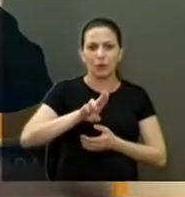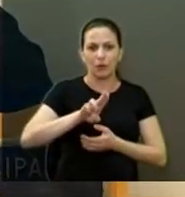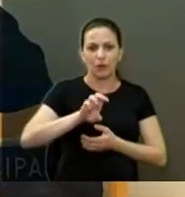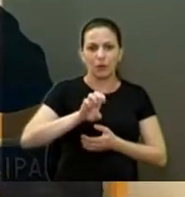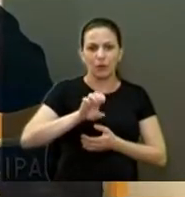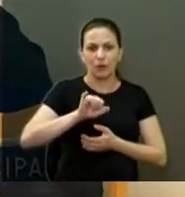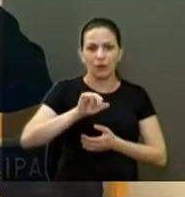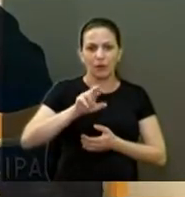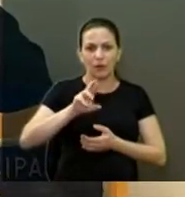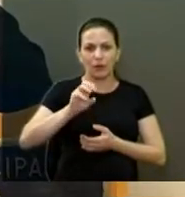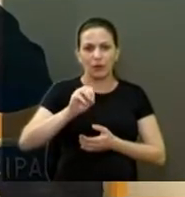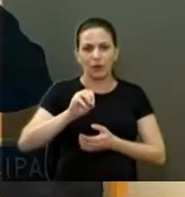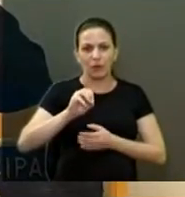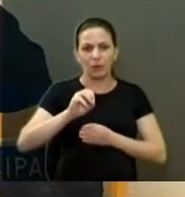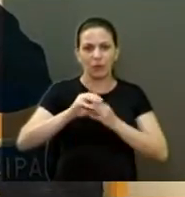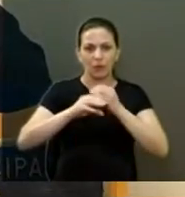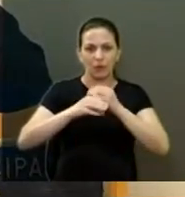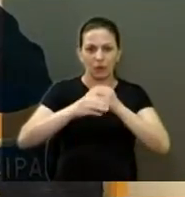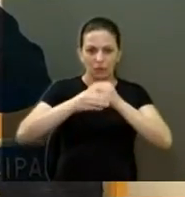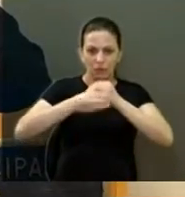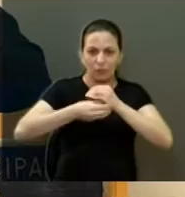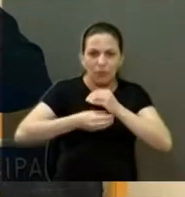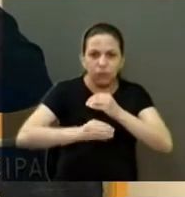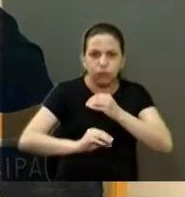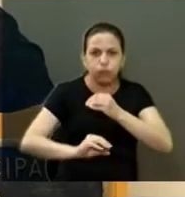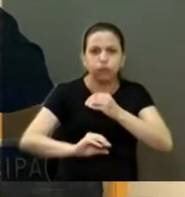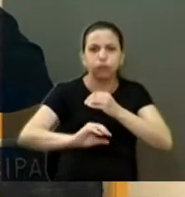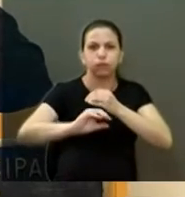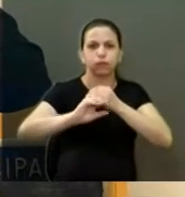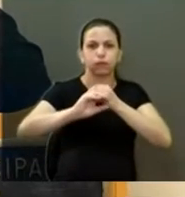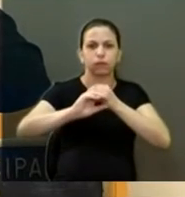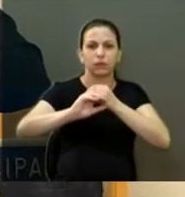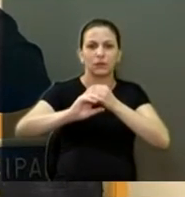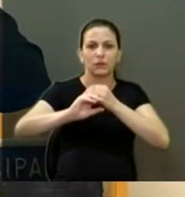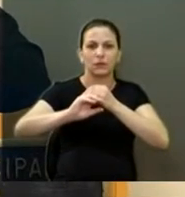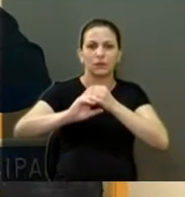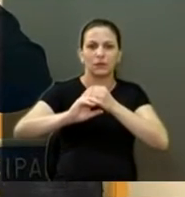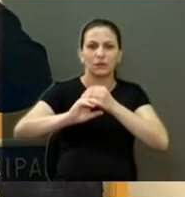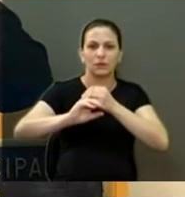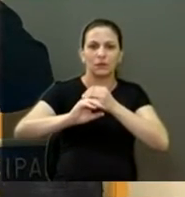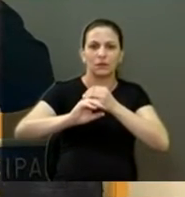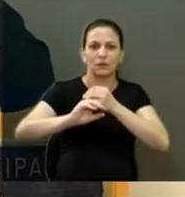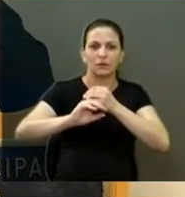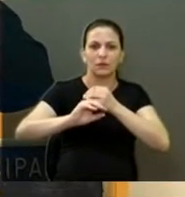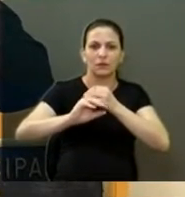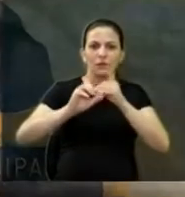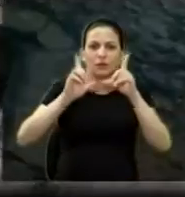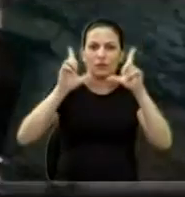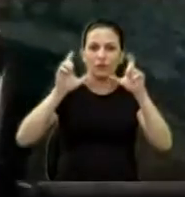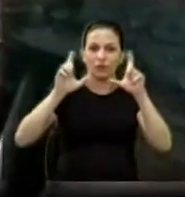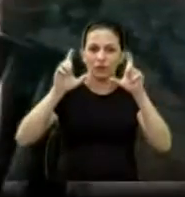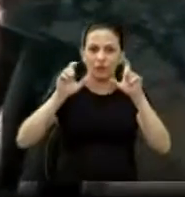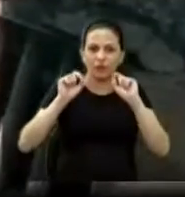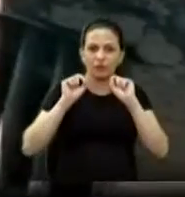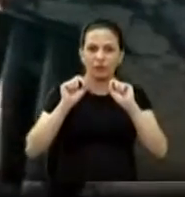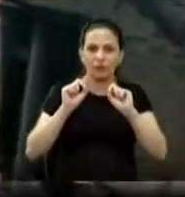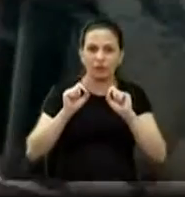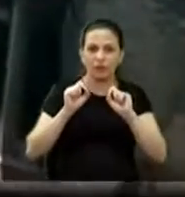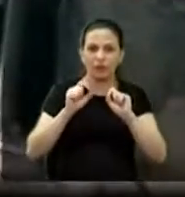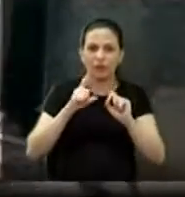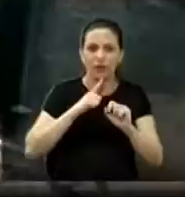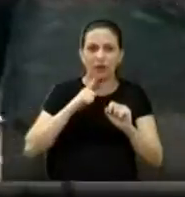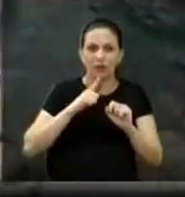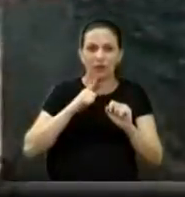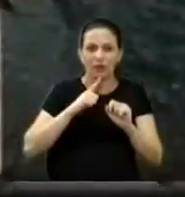Santos Dumont. Nós temos um vídeo aí, por favor, ou uma foto? Olha lá, um bueiro. Ele